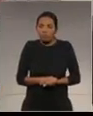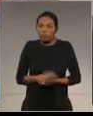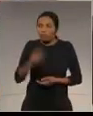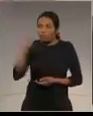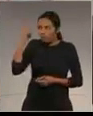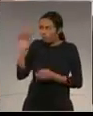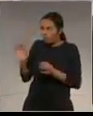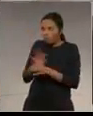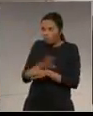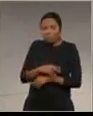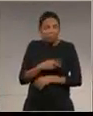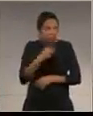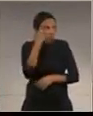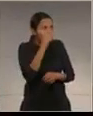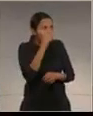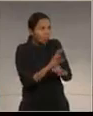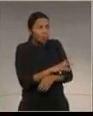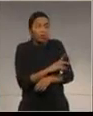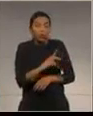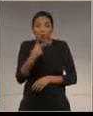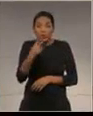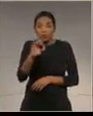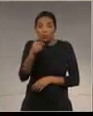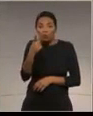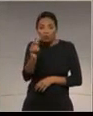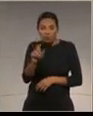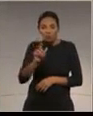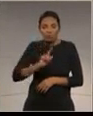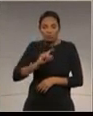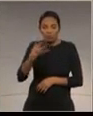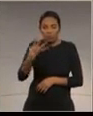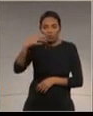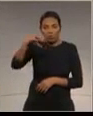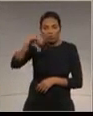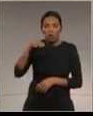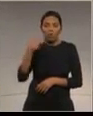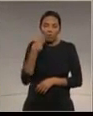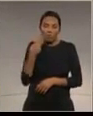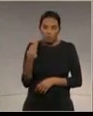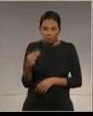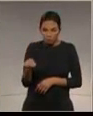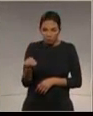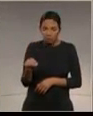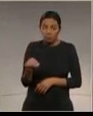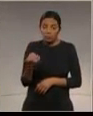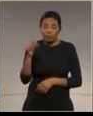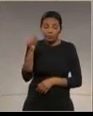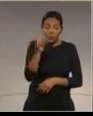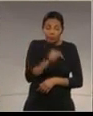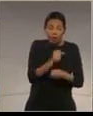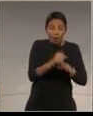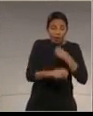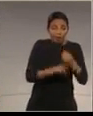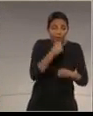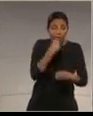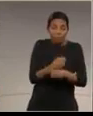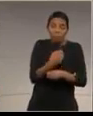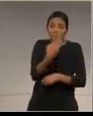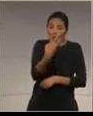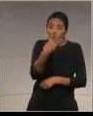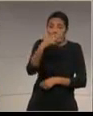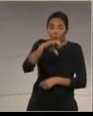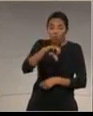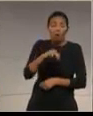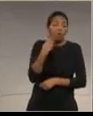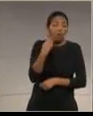concluir, favor. Para finalizar, senhor presidente, 2015 era de R$ 49 milhões. A previsão orçamentária para o ano que vem será de R$ 49 milhões,